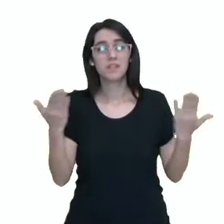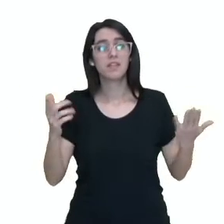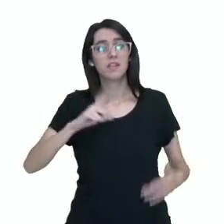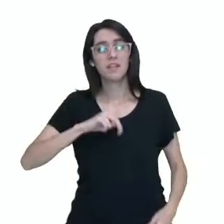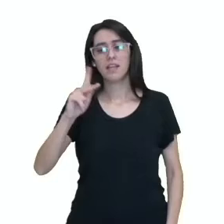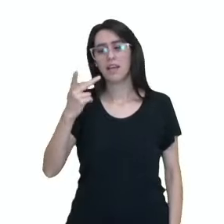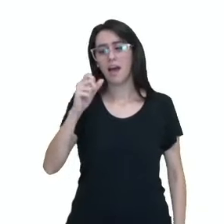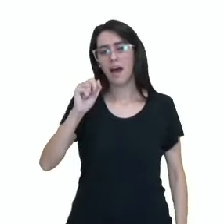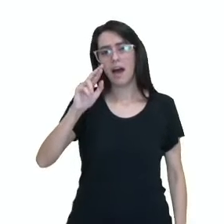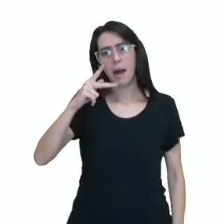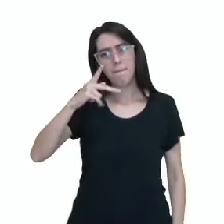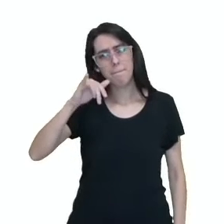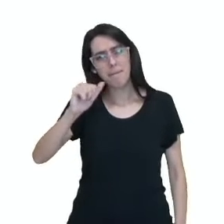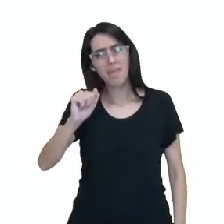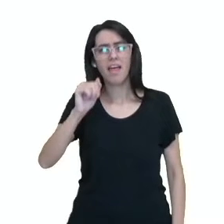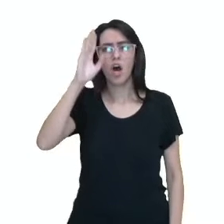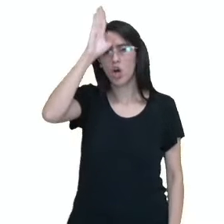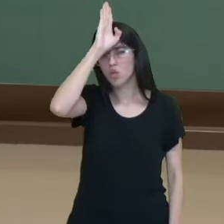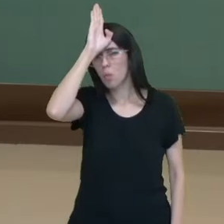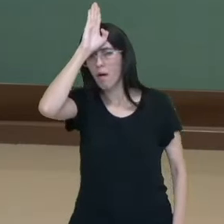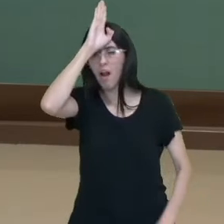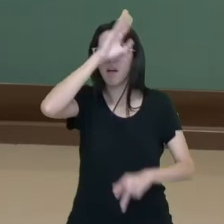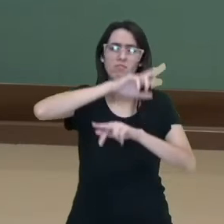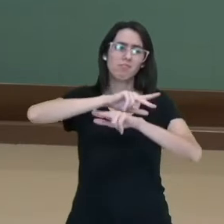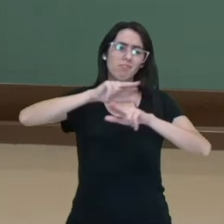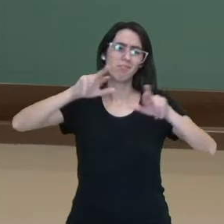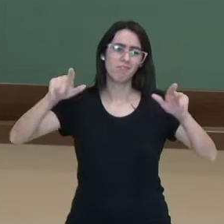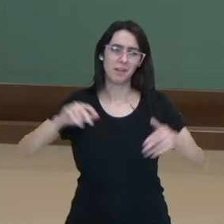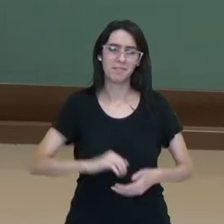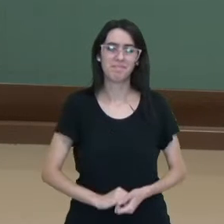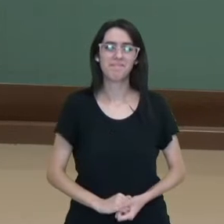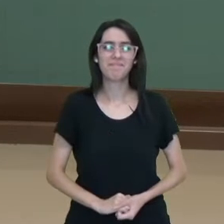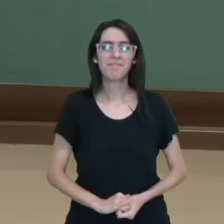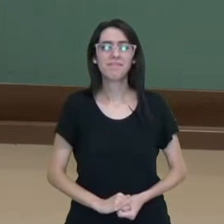a arpia, tem o camaleão, o tubarão, que fazem parte desse grupo geral.